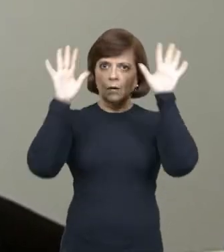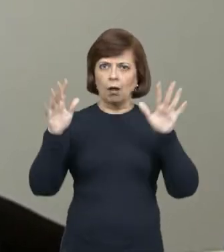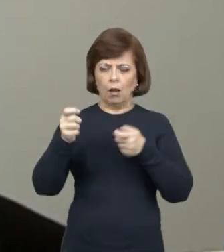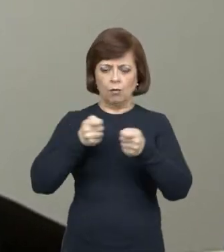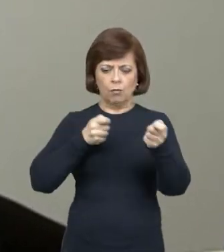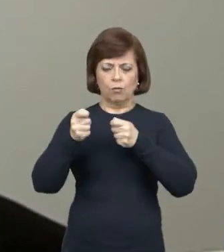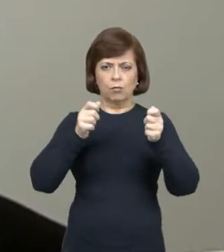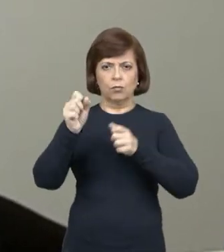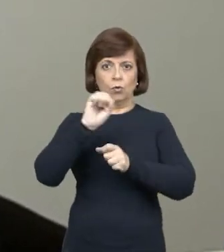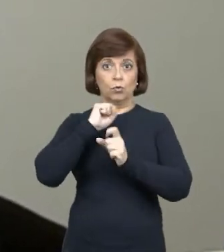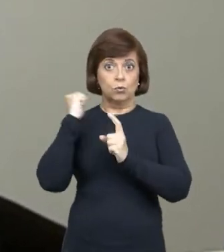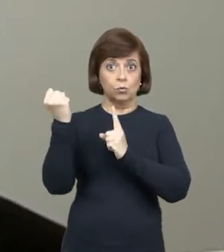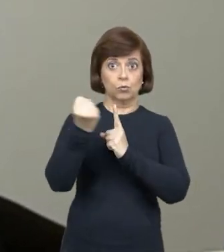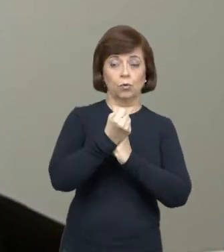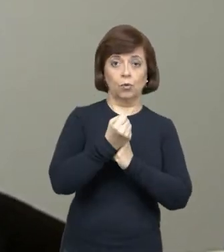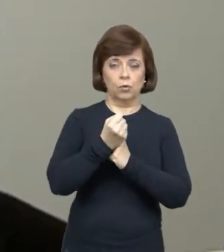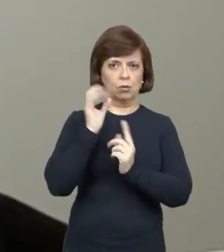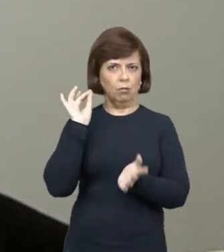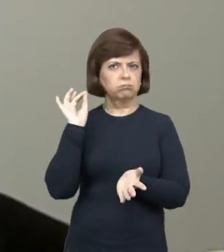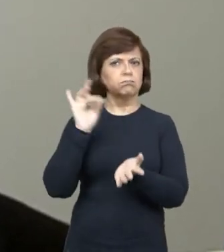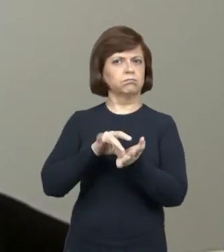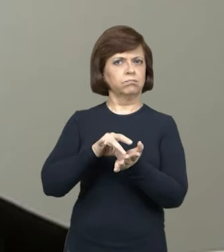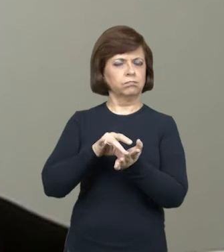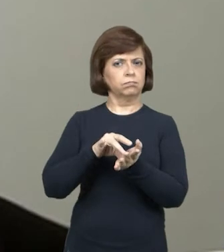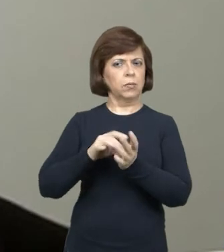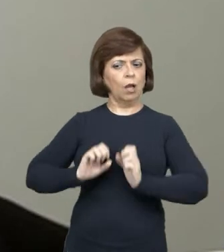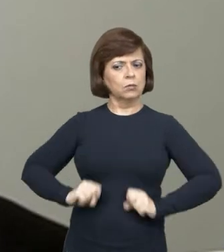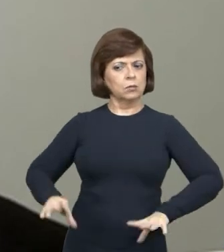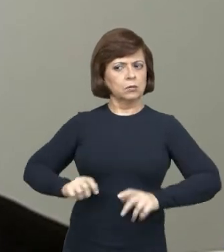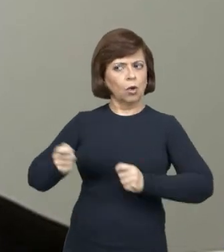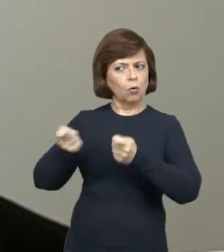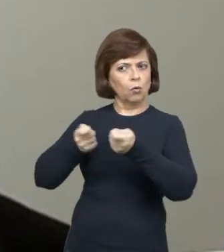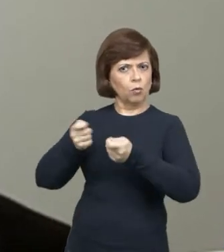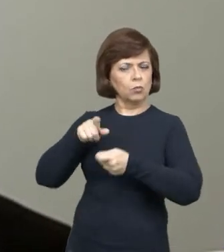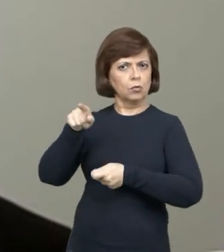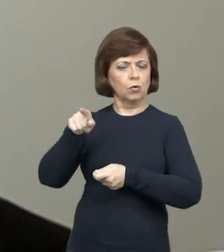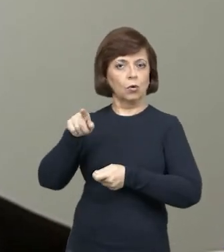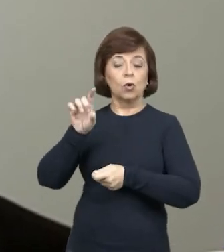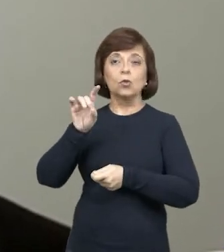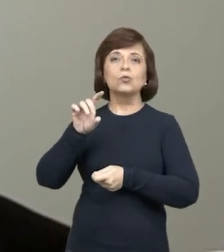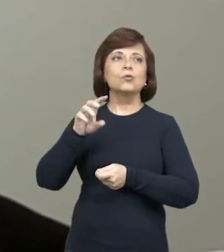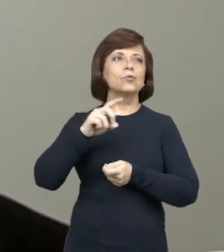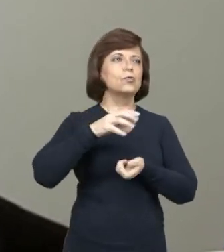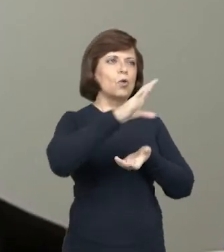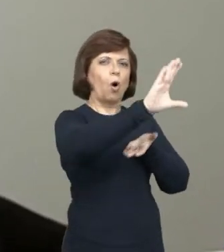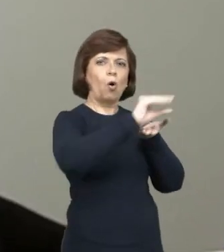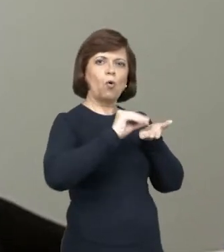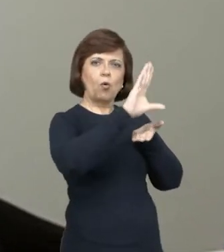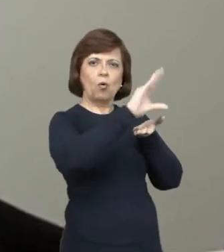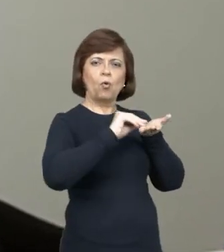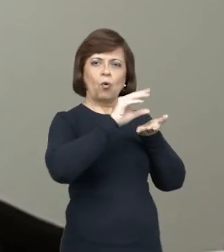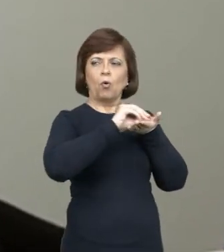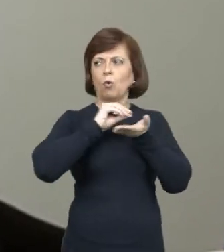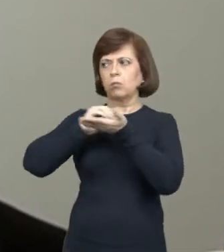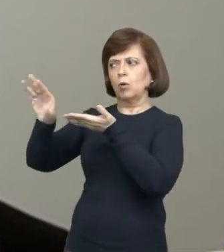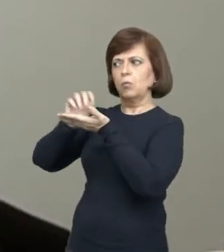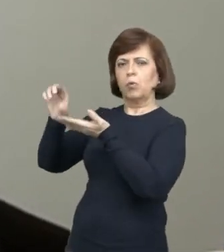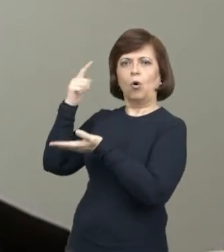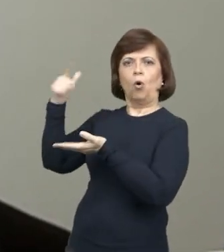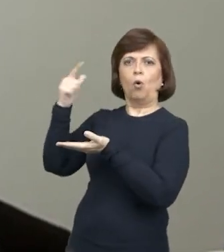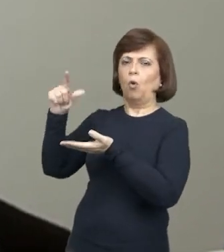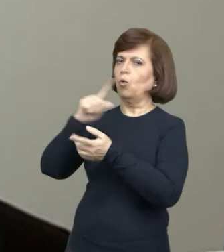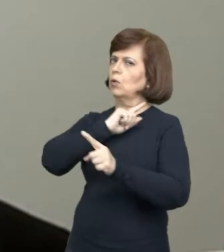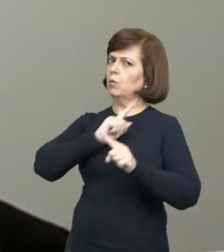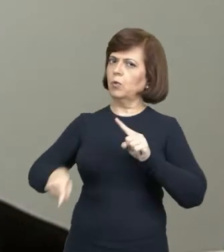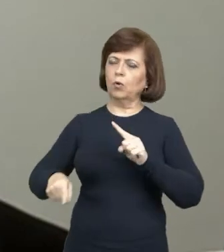controle social e efetividade, às despesas. Ou seja, não basta arrecadar e destinar para outras finalidades, isso é vedado